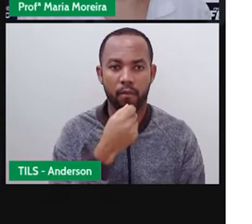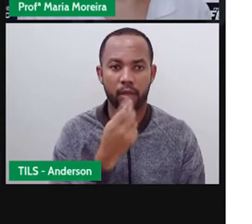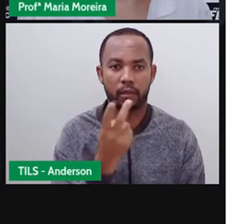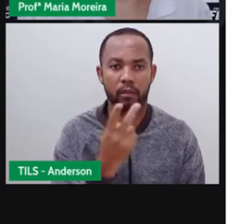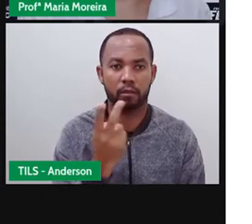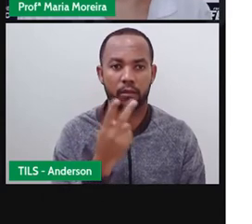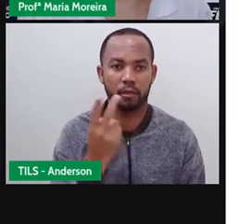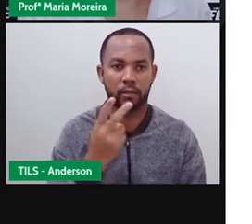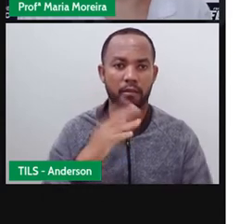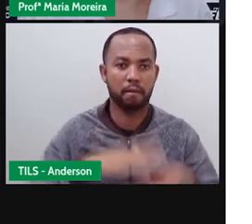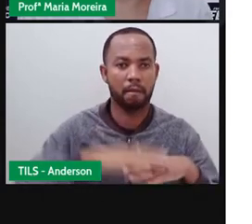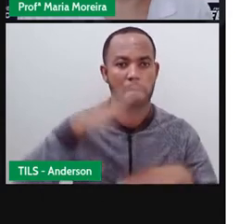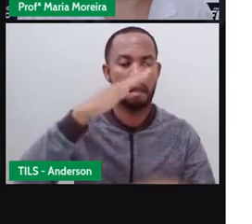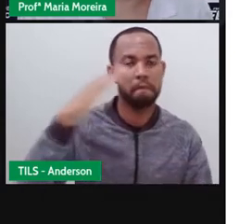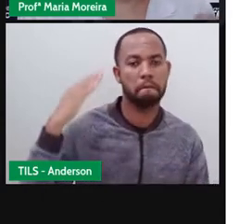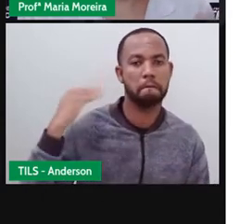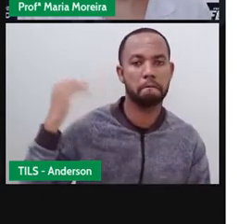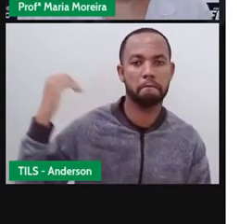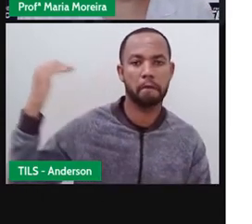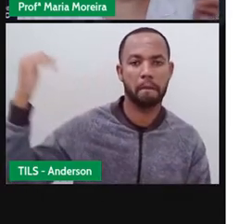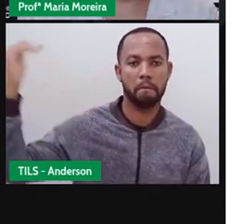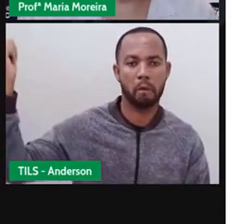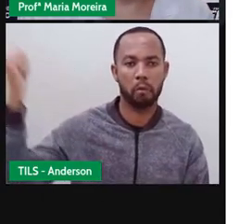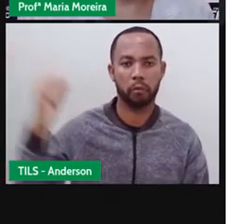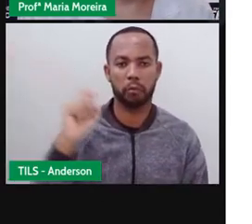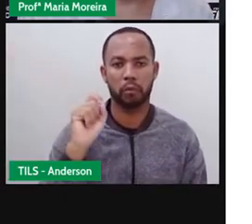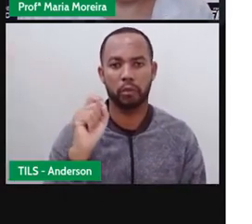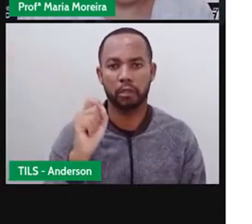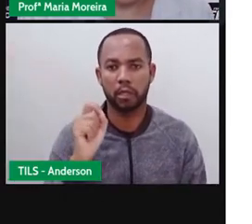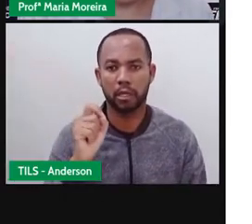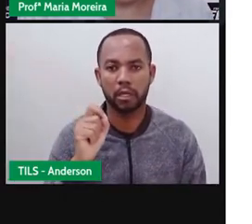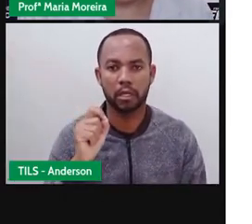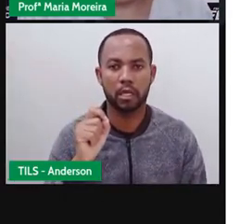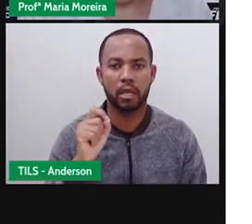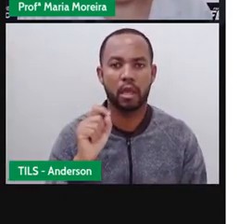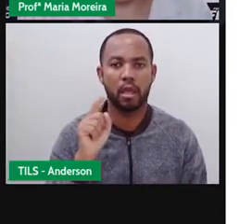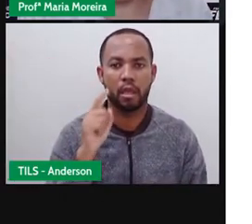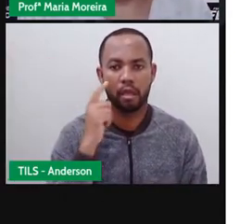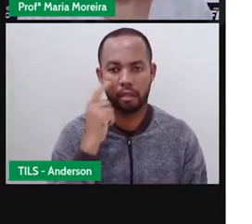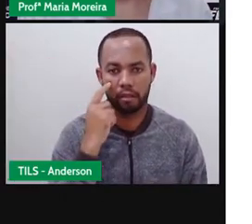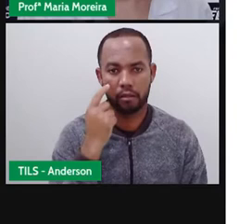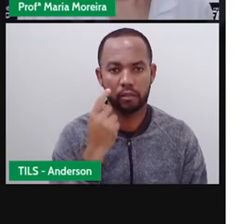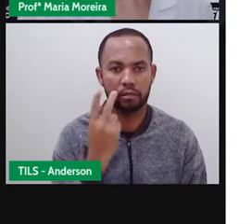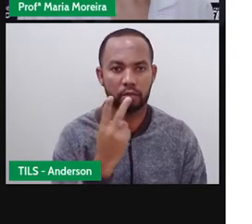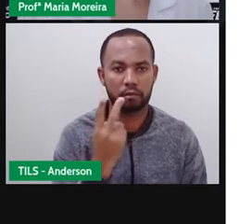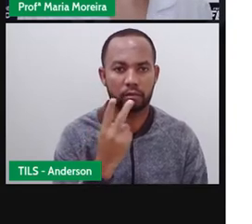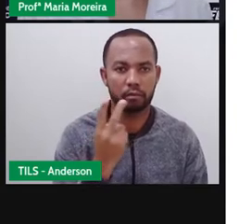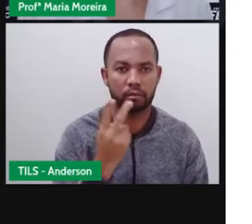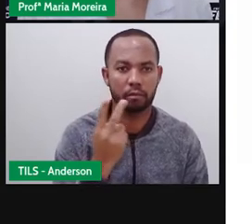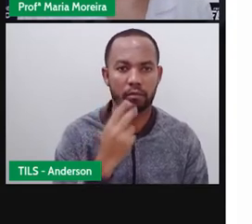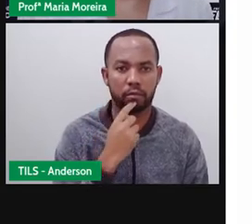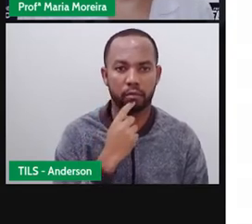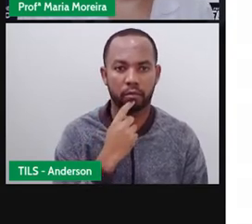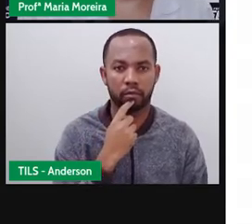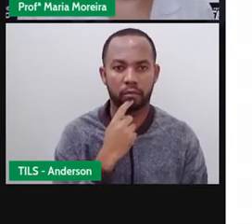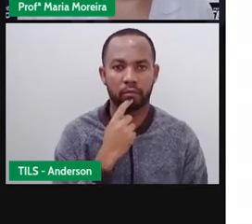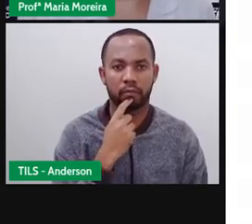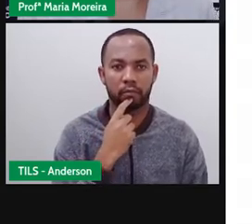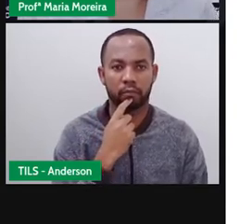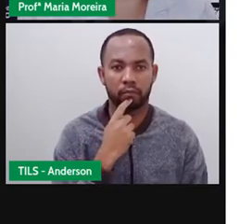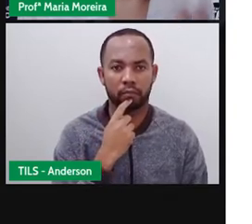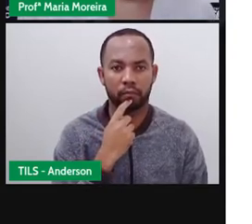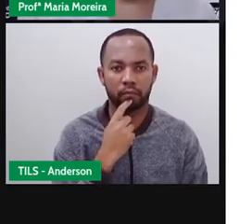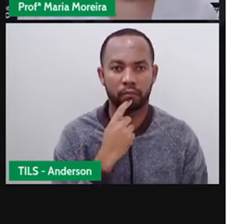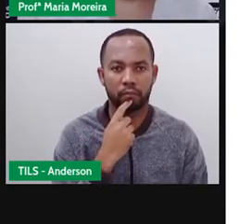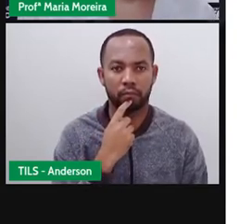atribuídas o quê? As autorias dos textos mais famosos entre os leitores. Não é isso? Então, esses dois são o